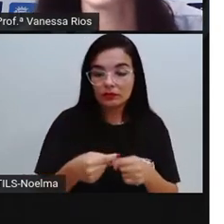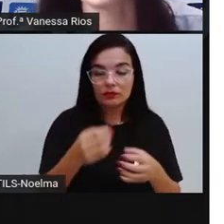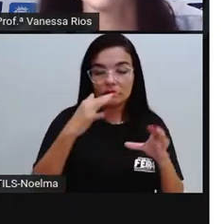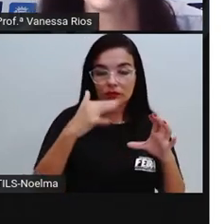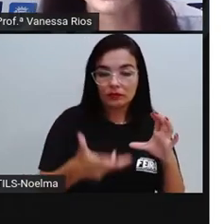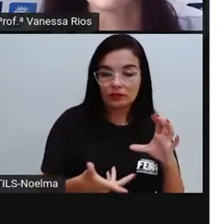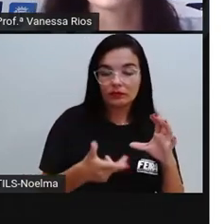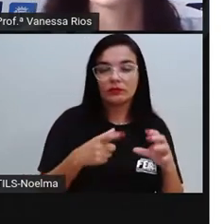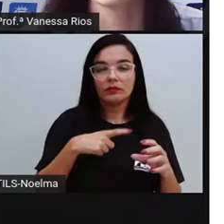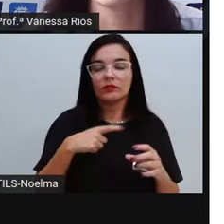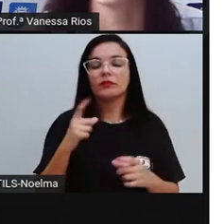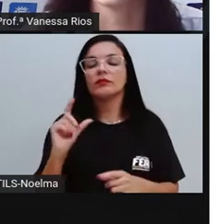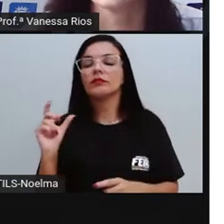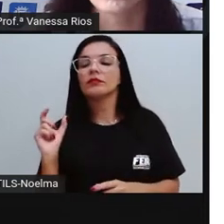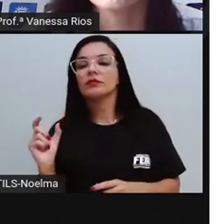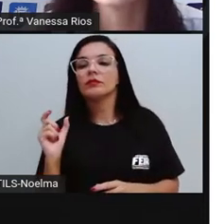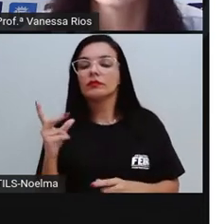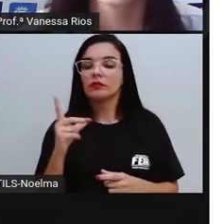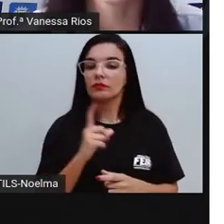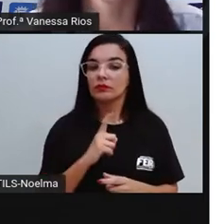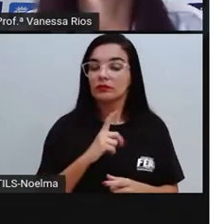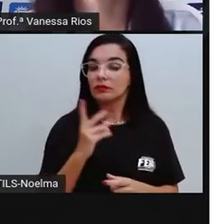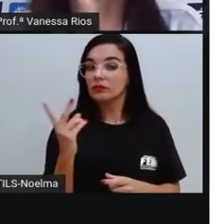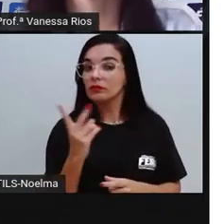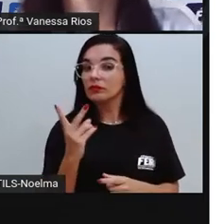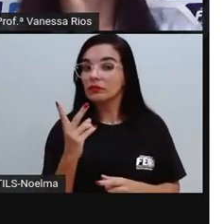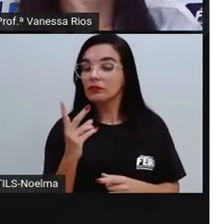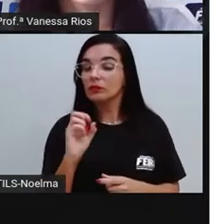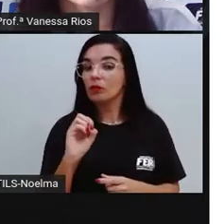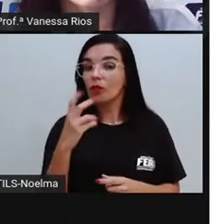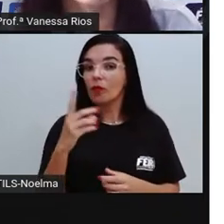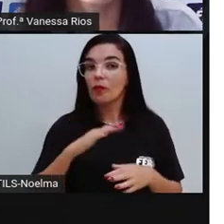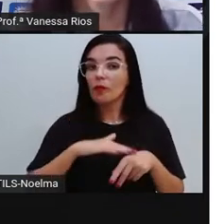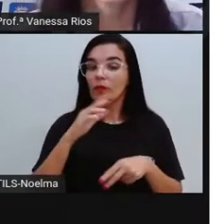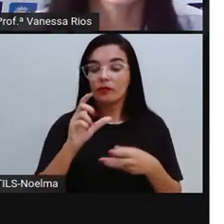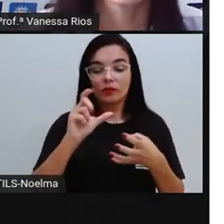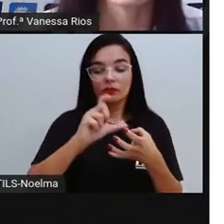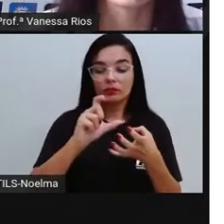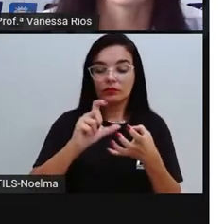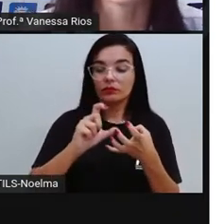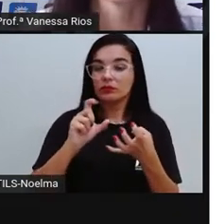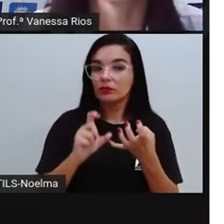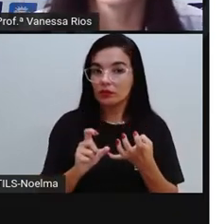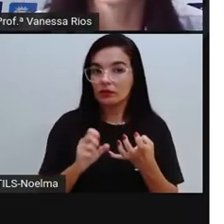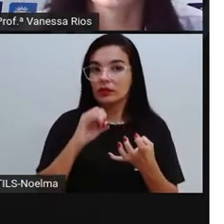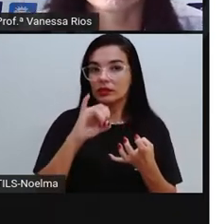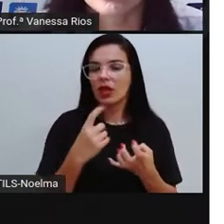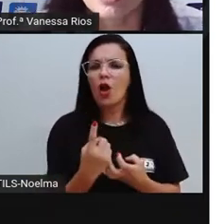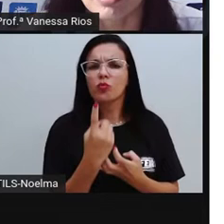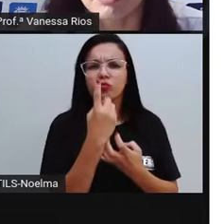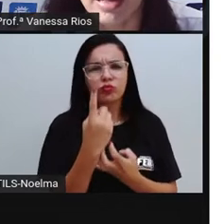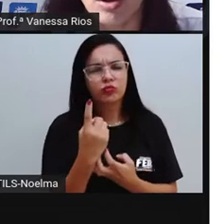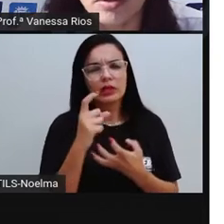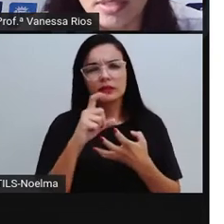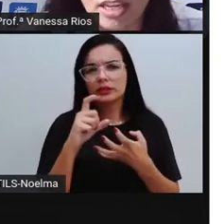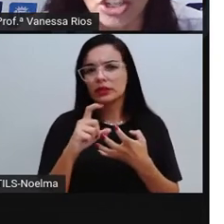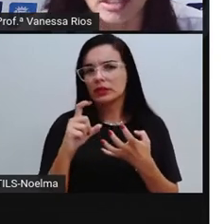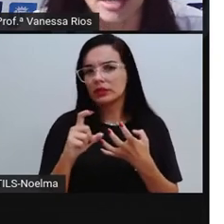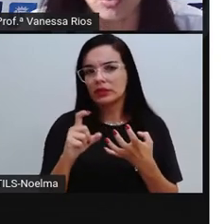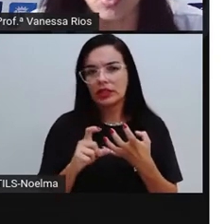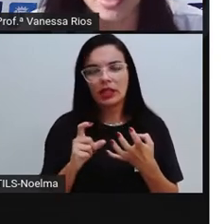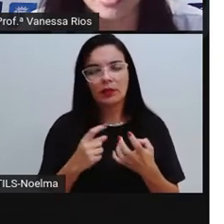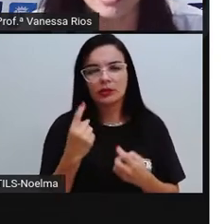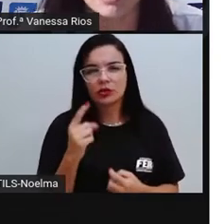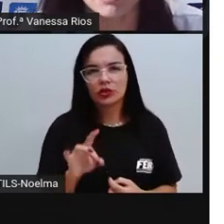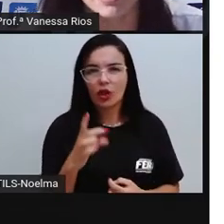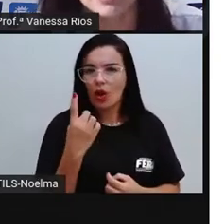valer para as palavras que têm duas ou mais sílabas. Quando a palavra é monossílaba, ou seja,